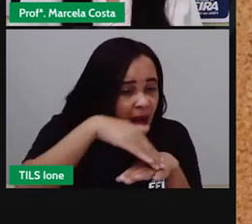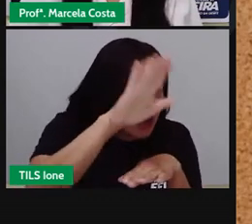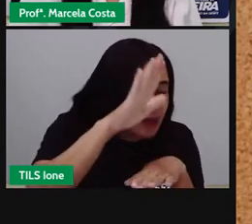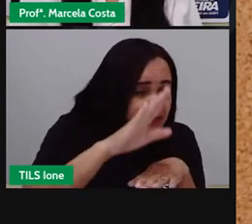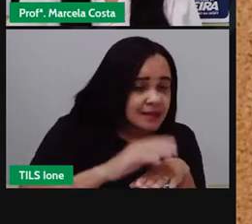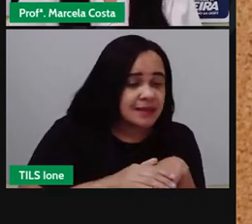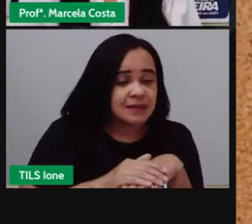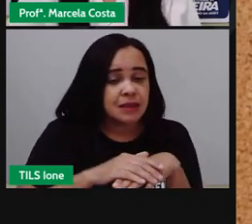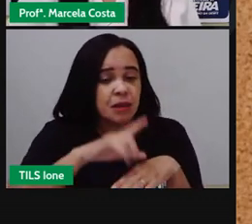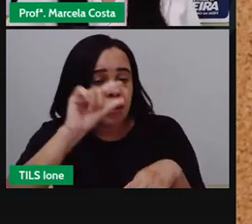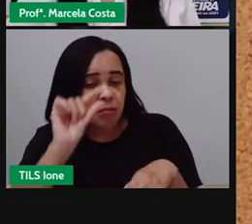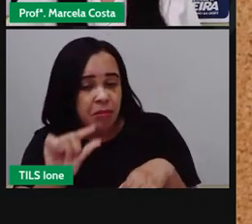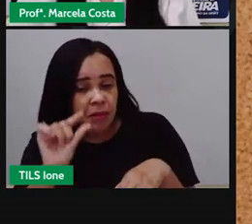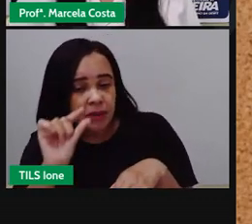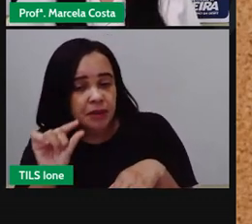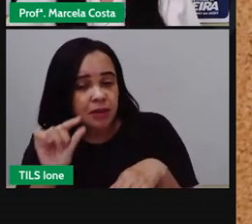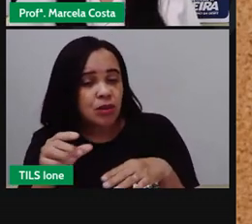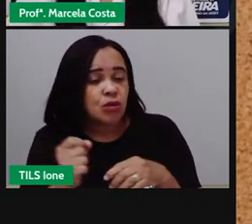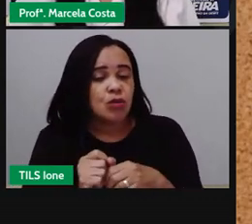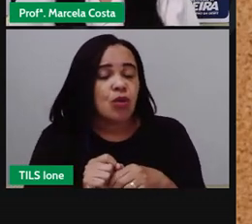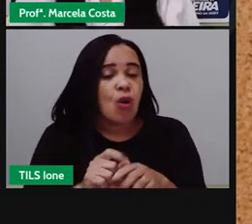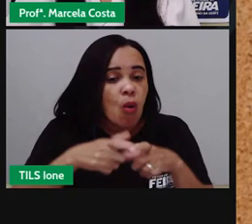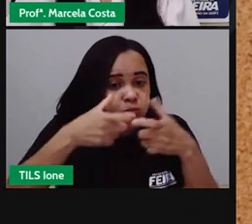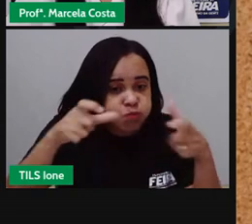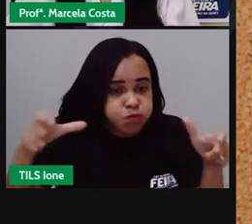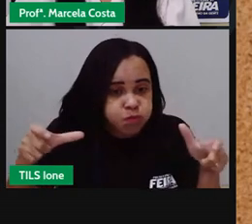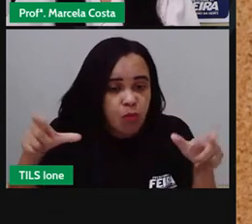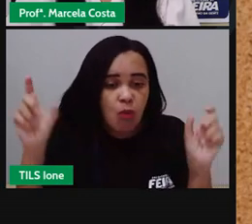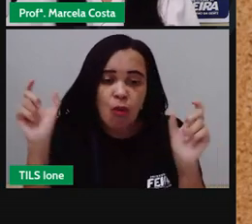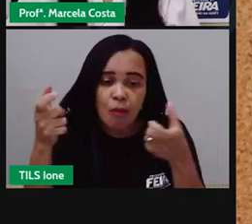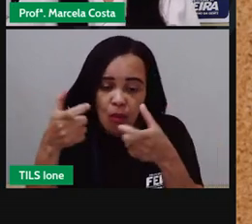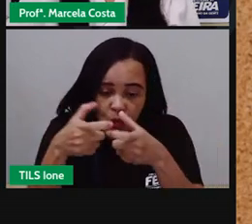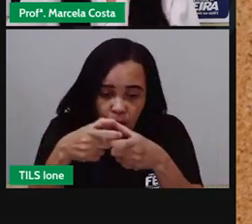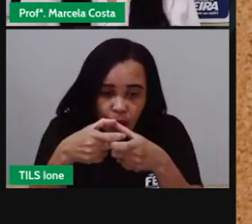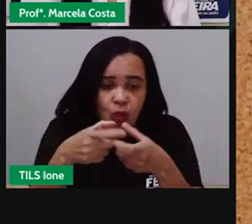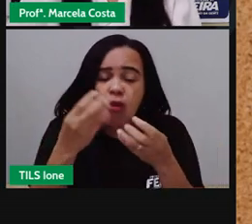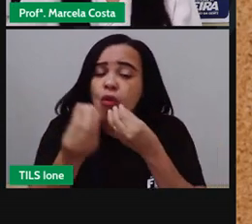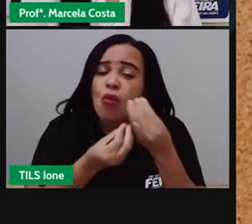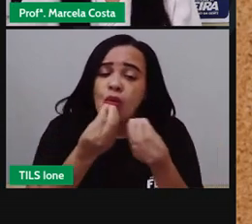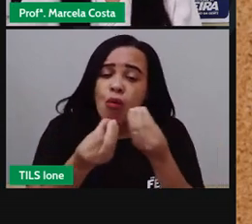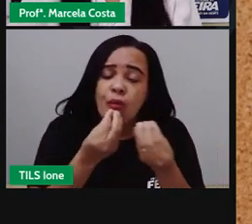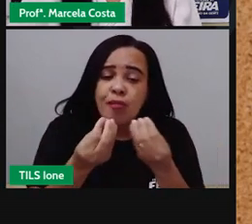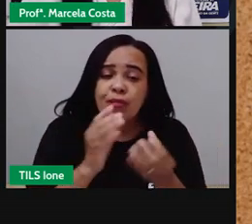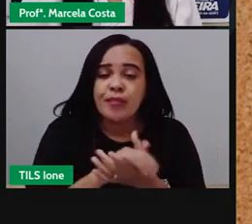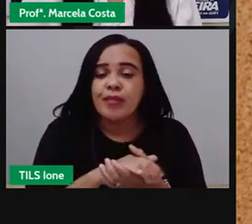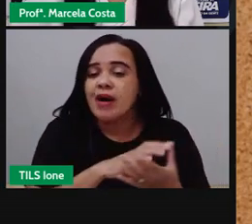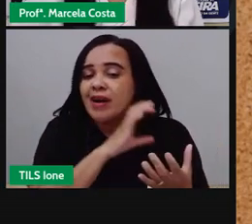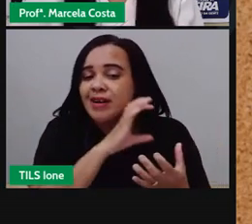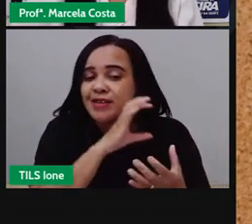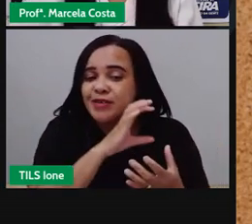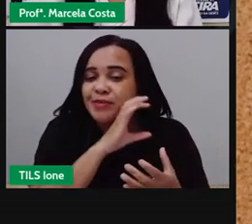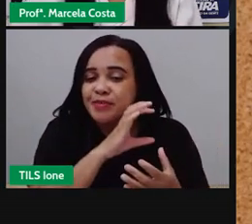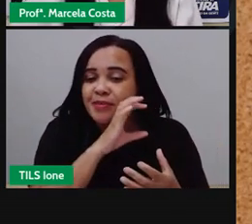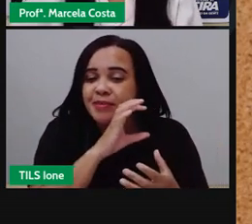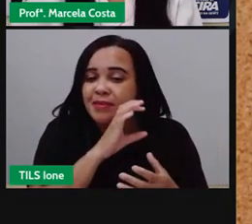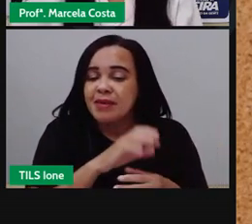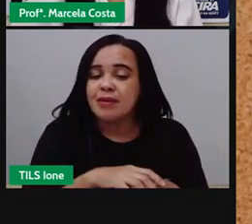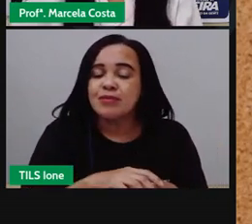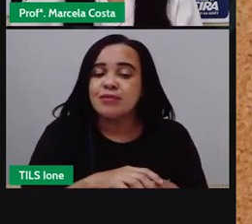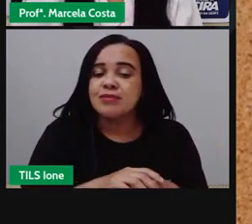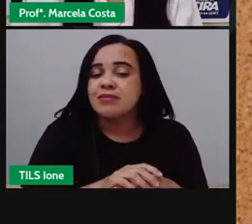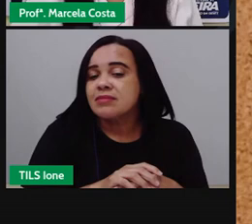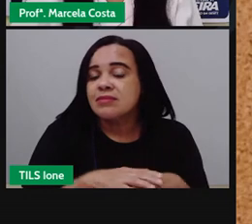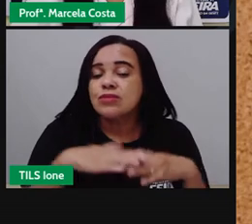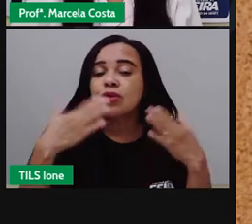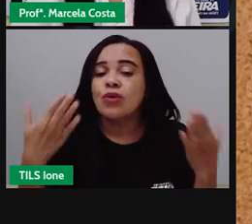indicando uma quantidade aqui o animal menos votado foi a tartaruga